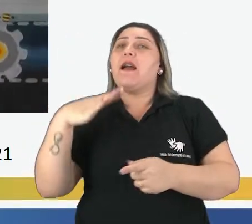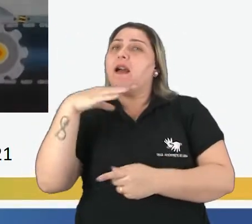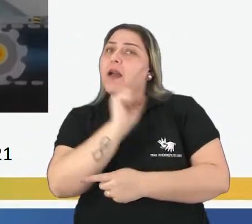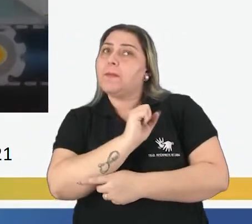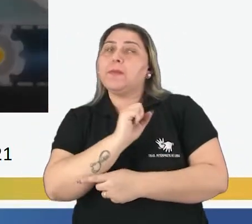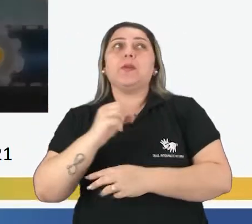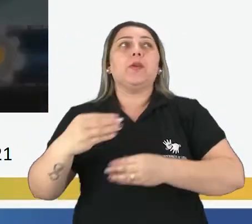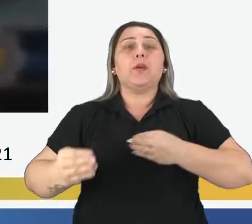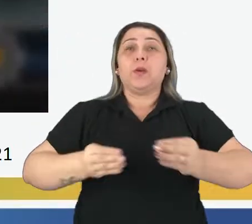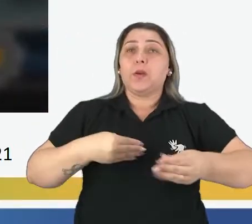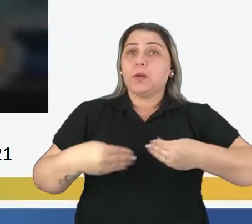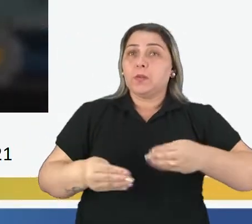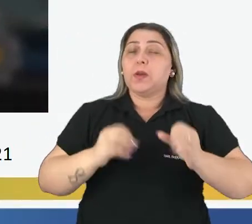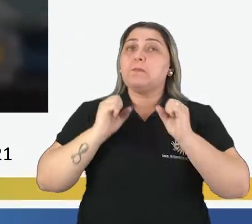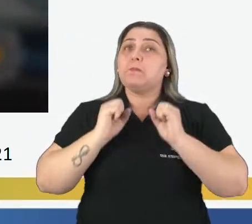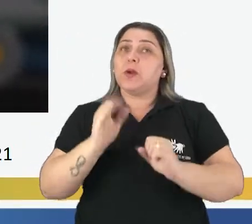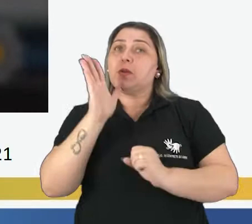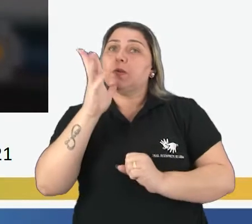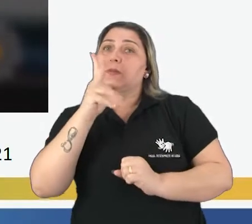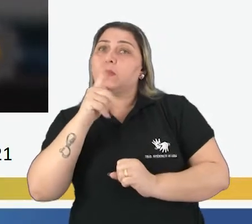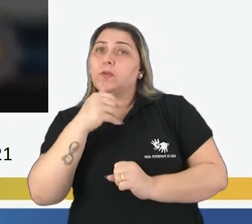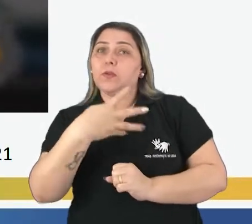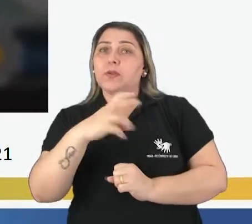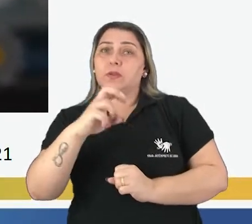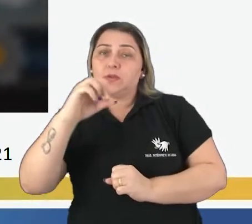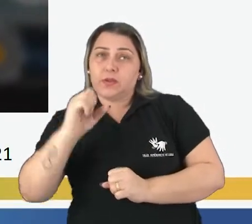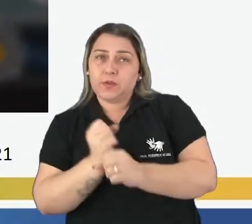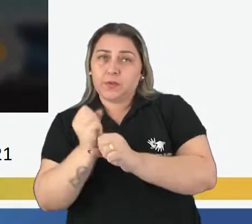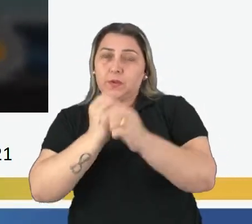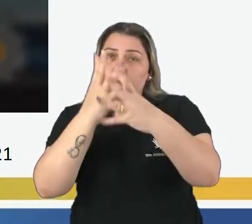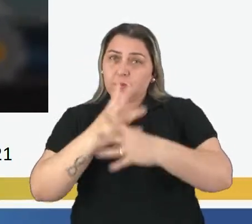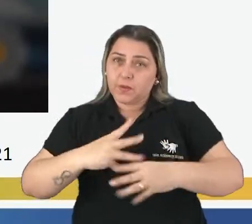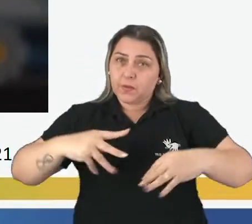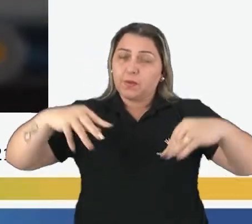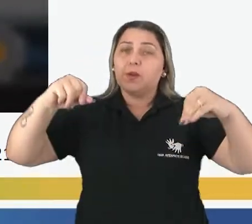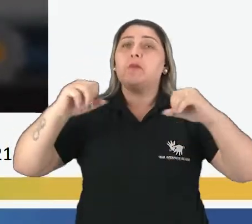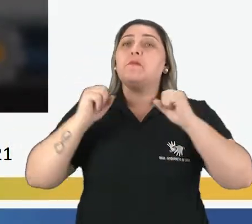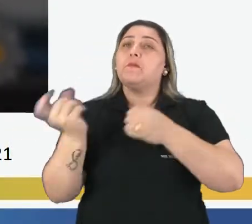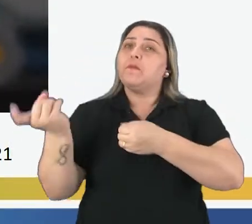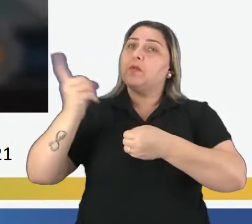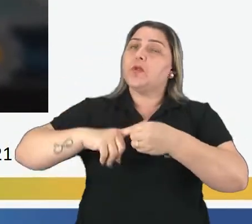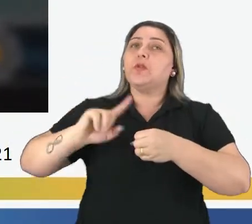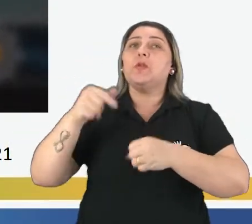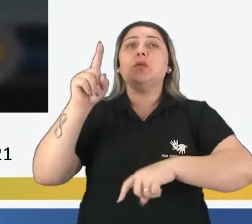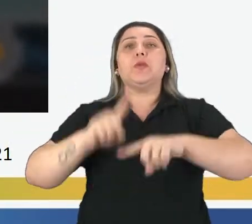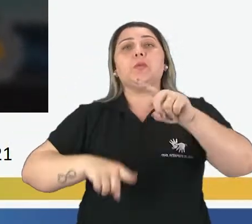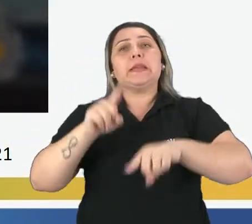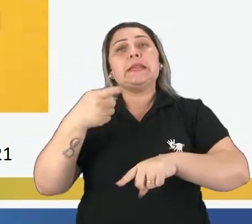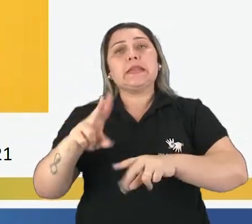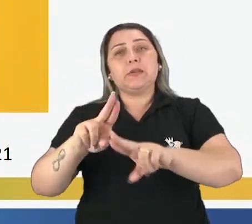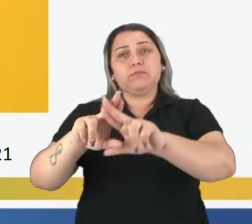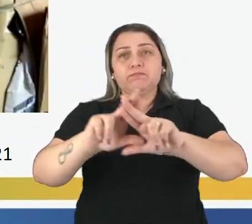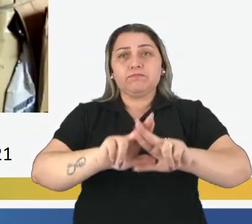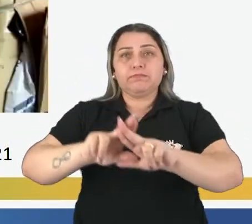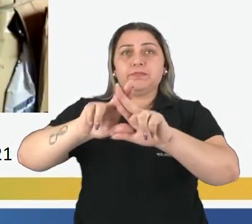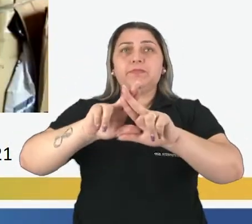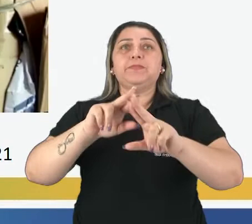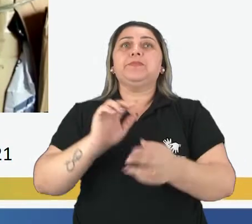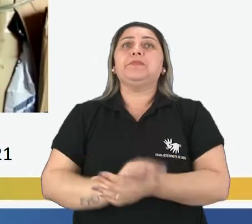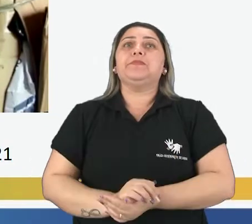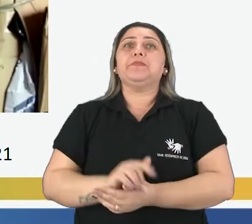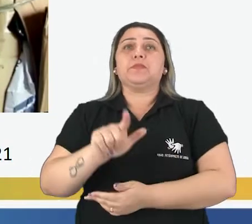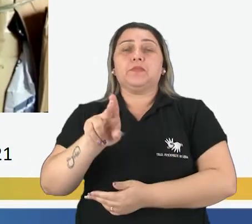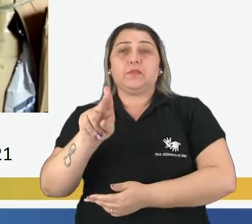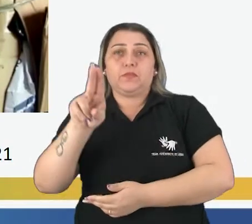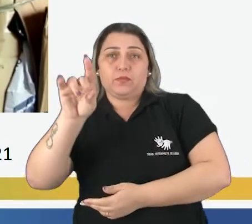O plástico, que pode demorar 450 anos para desaparecer, volta a ser outro produto se for reciclado. Então,